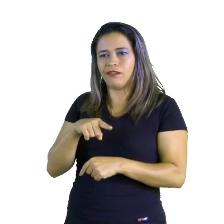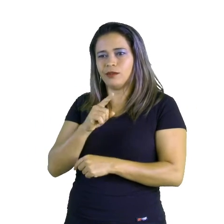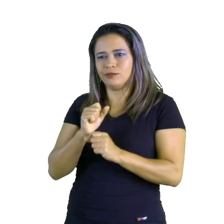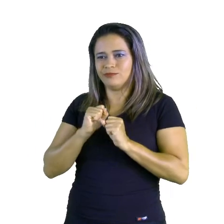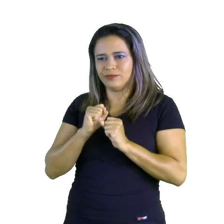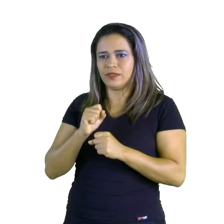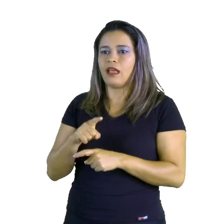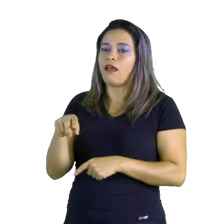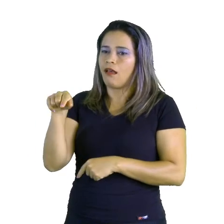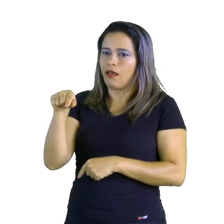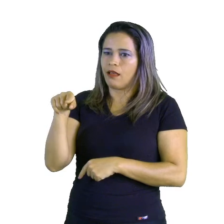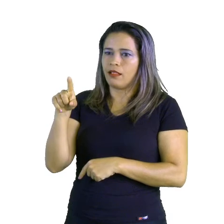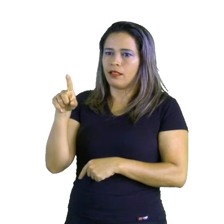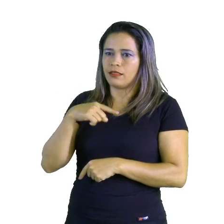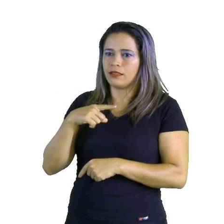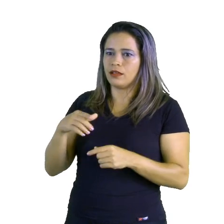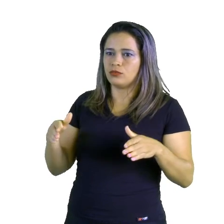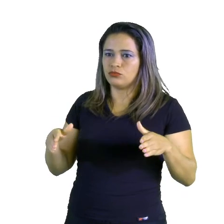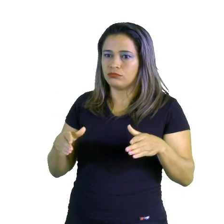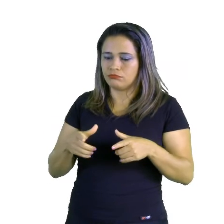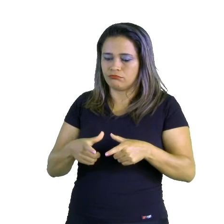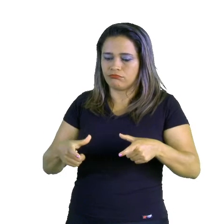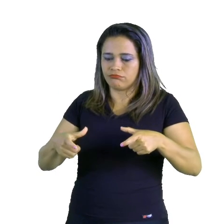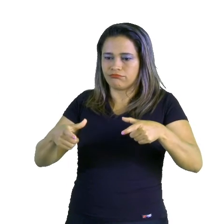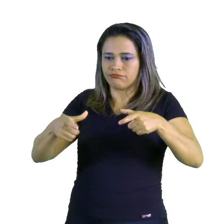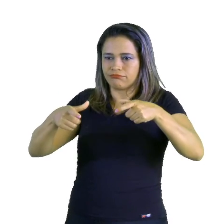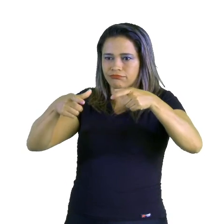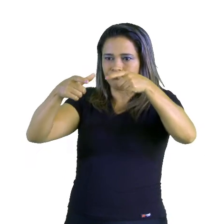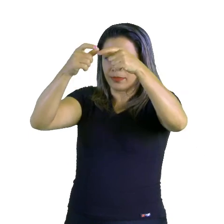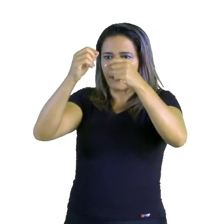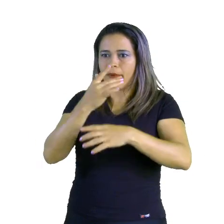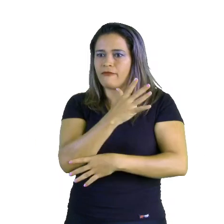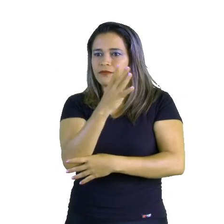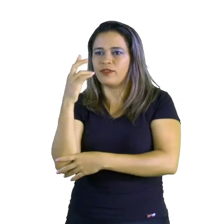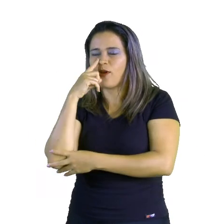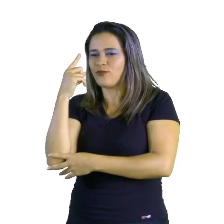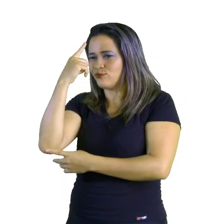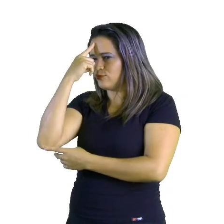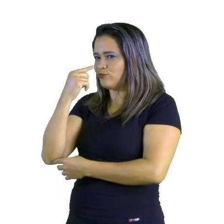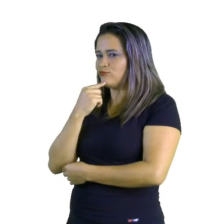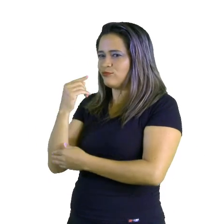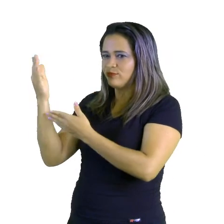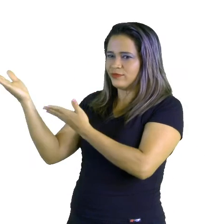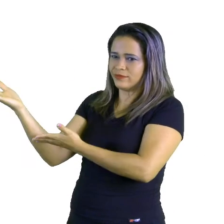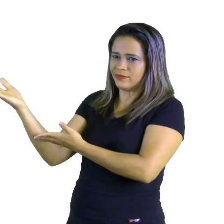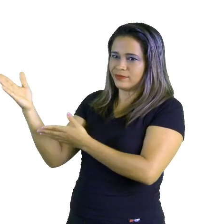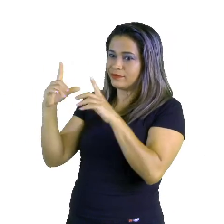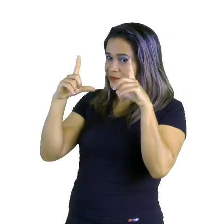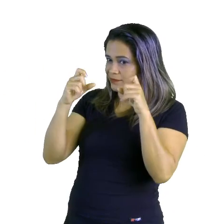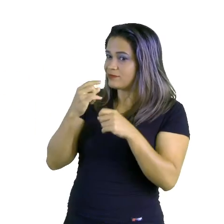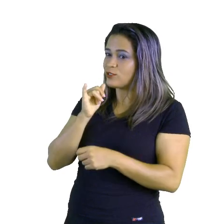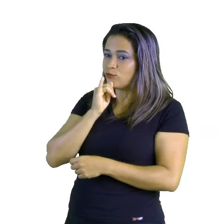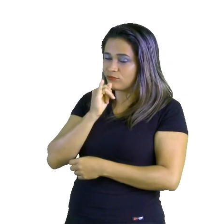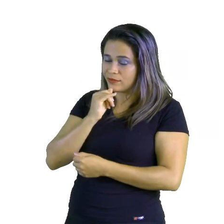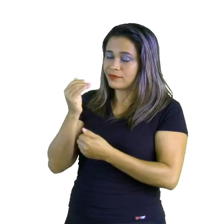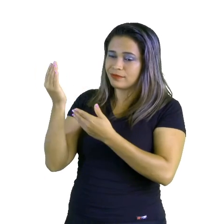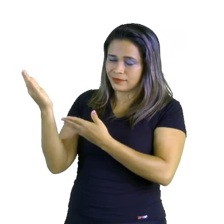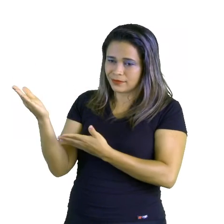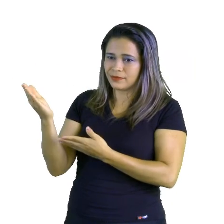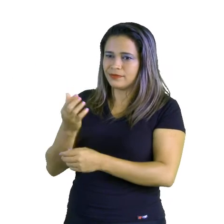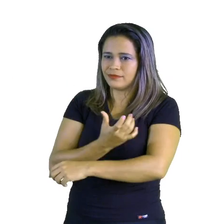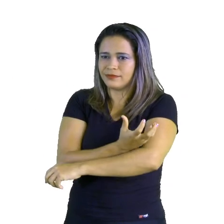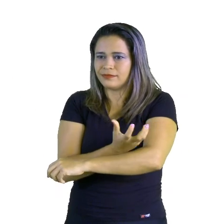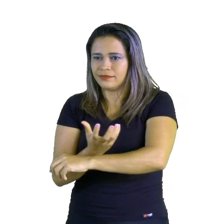é formada por taiga ou florestas coníferas. Como tem no exemplo da fotinho. A foto, ela é um exemplo de vegetação